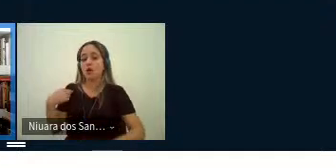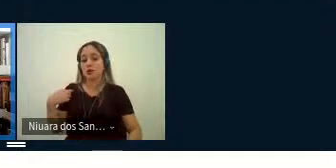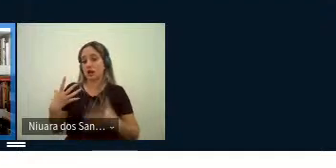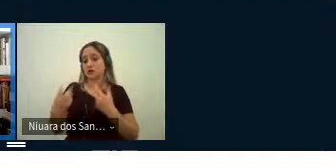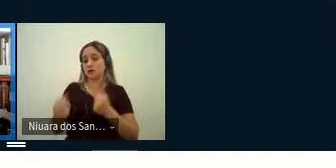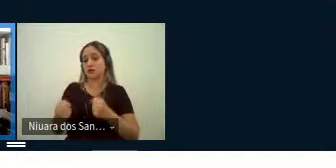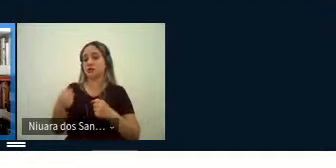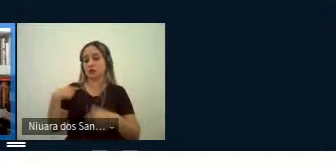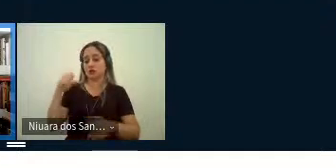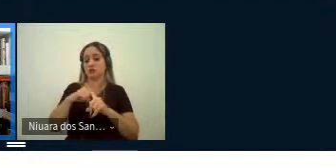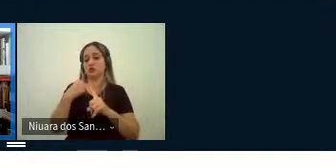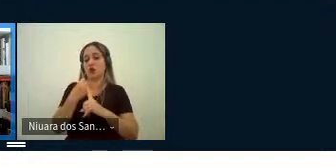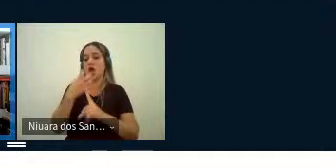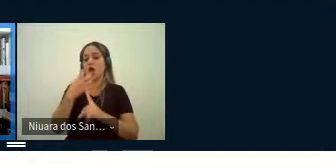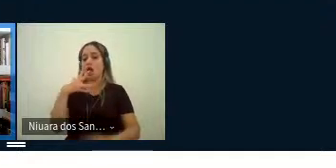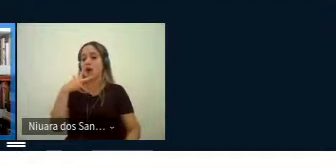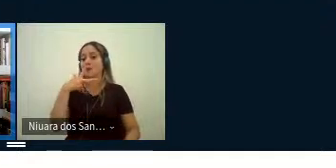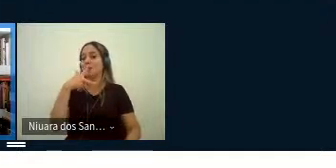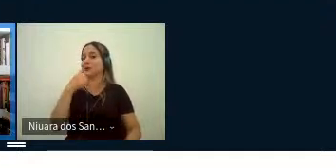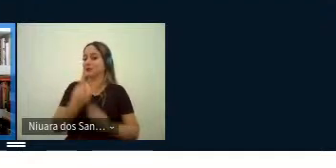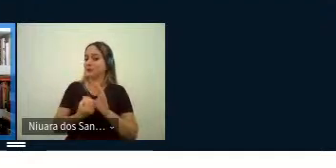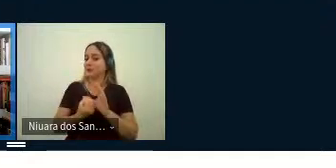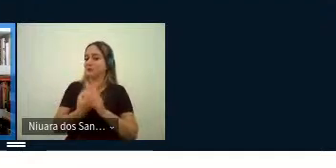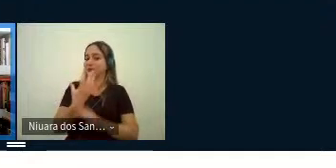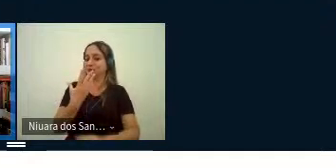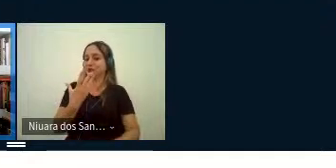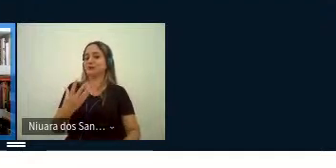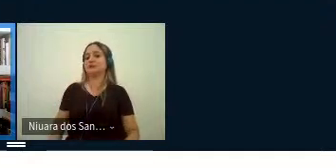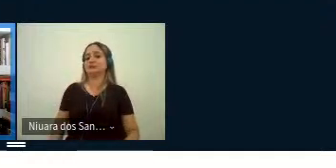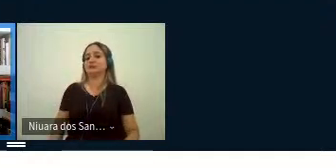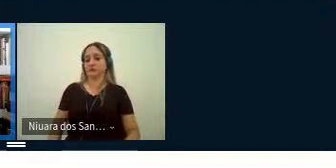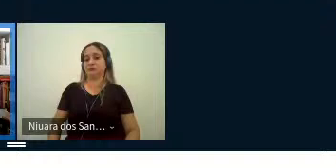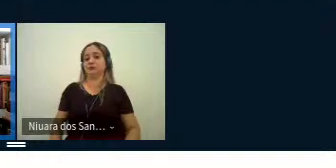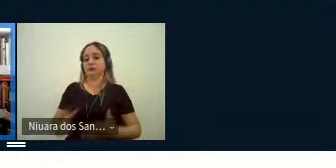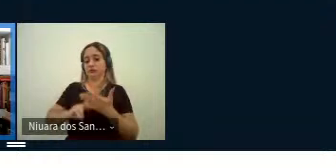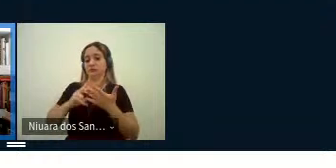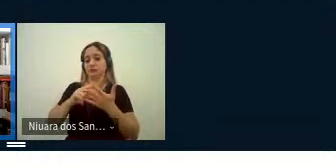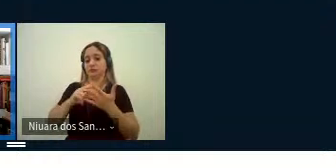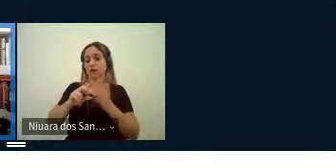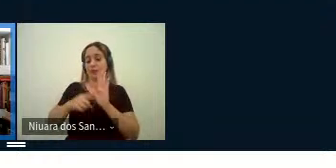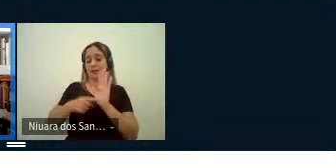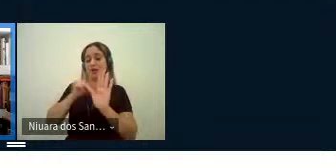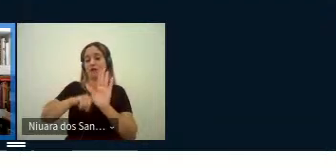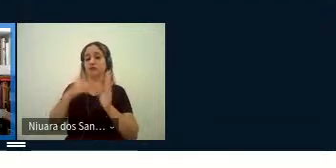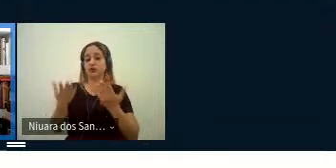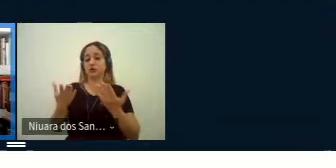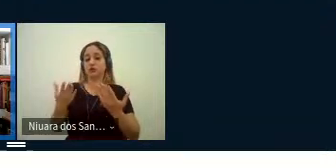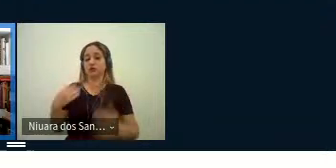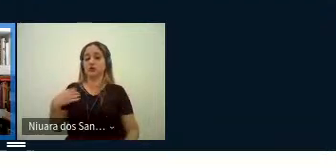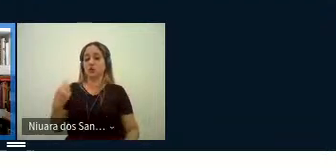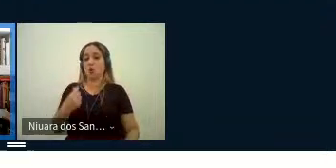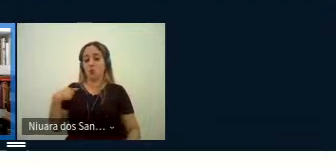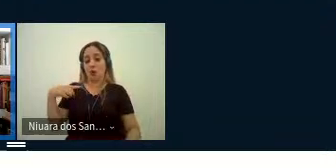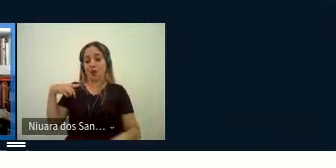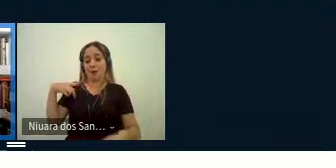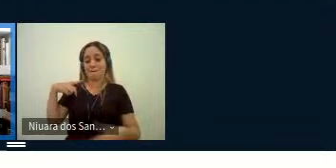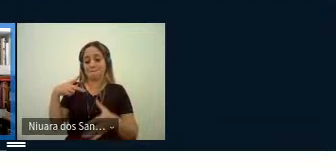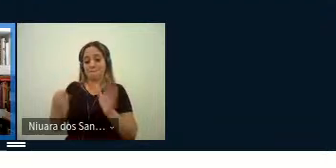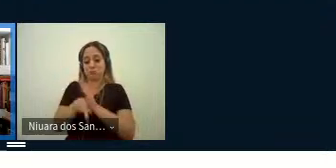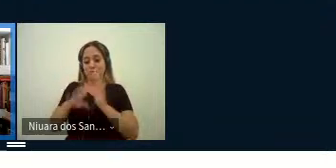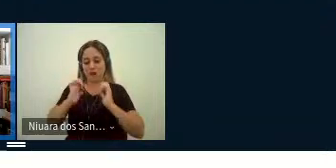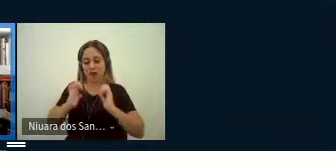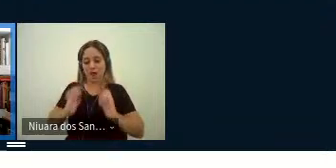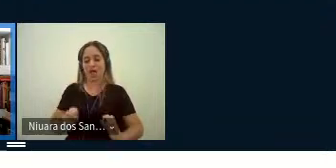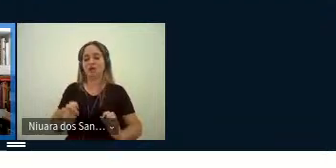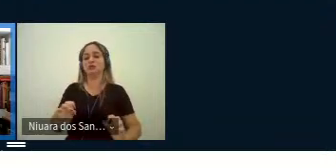a beleza insurgiu então né nessa nessa metáfora a partir do século XX como um dever ético né a ser